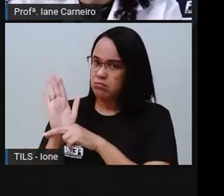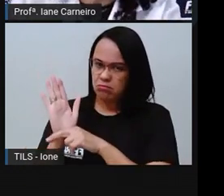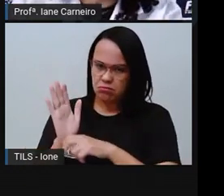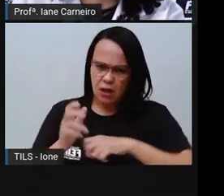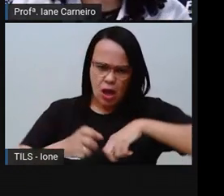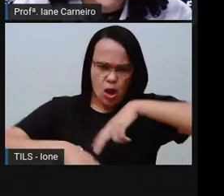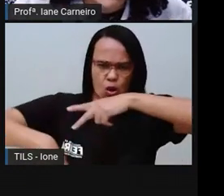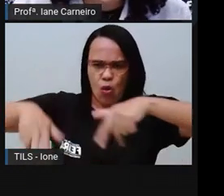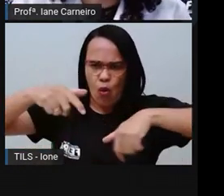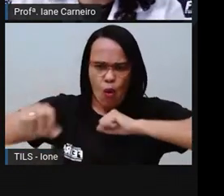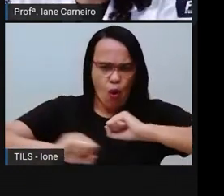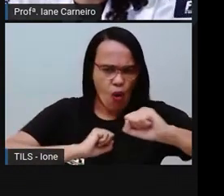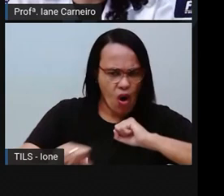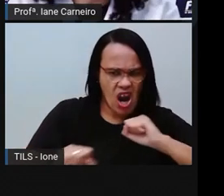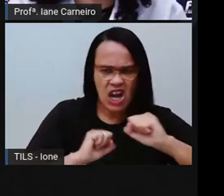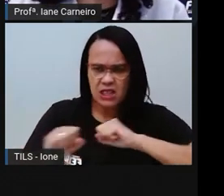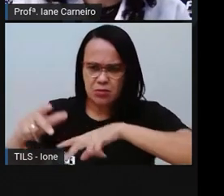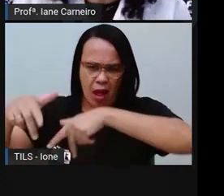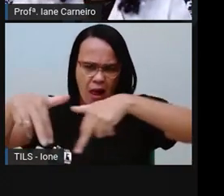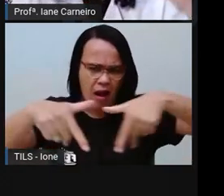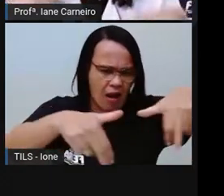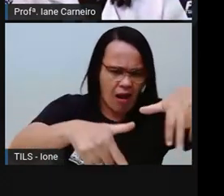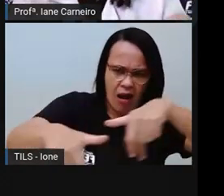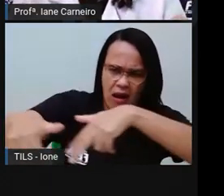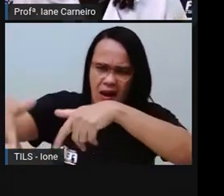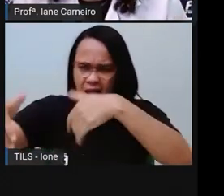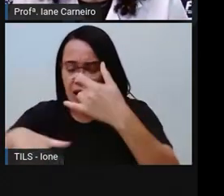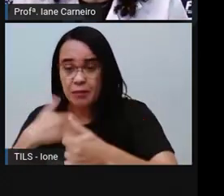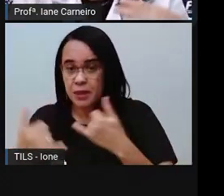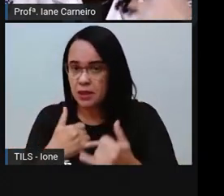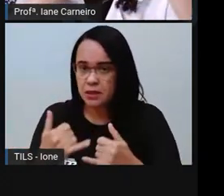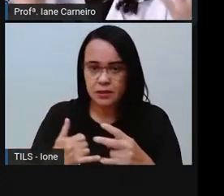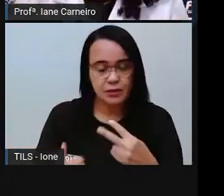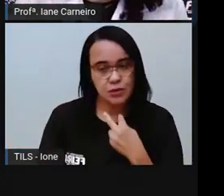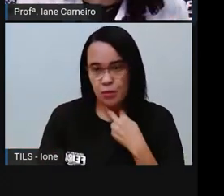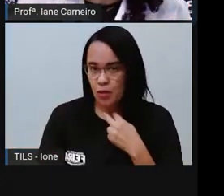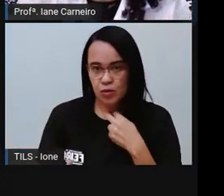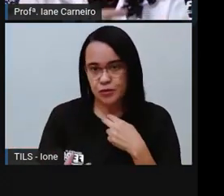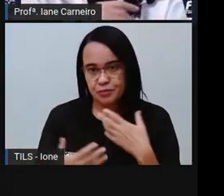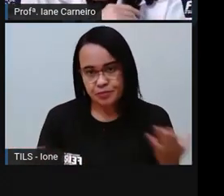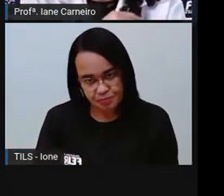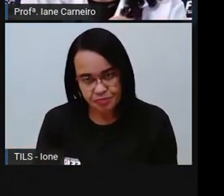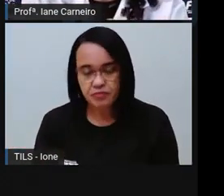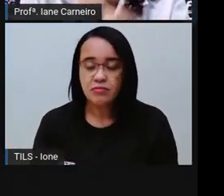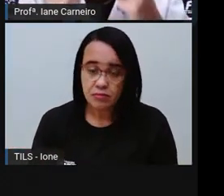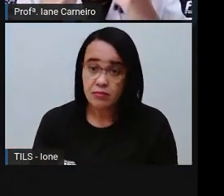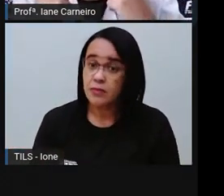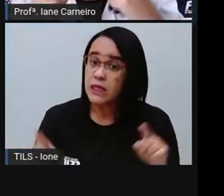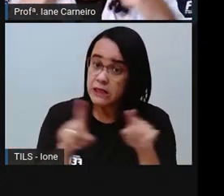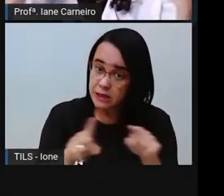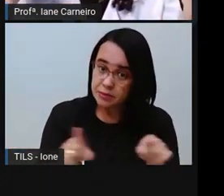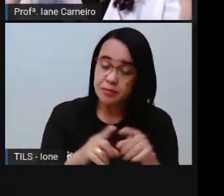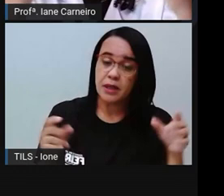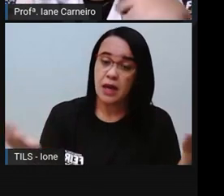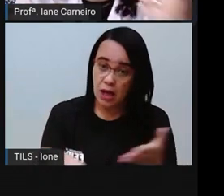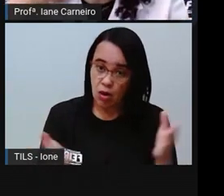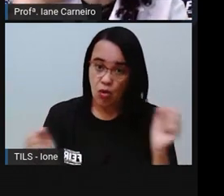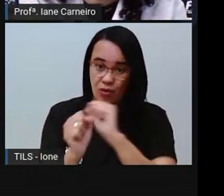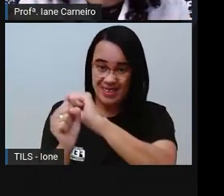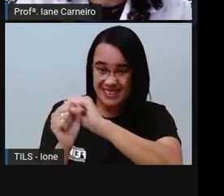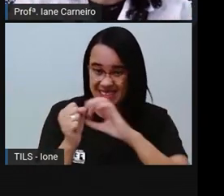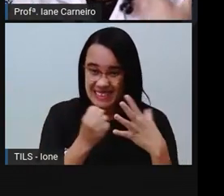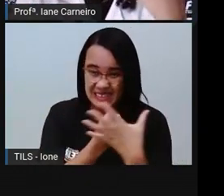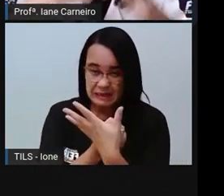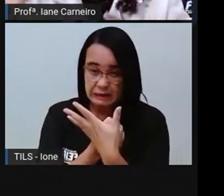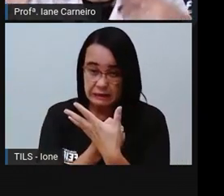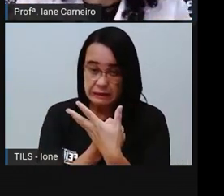entre as mesas, né? Entre as cadeiras. E agora, com a pandemia, a gente tem várias outras regras, né? Não pode ficar o tempo